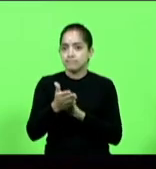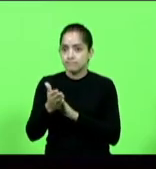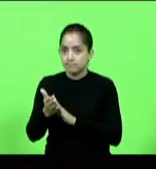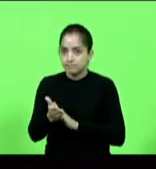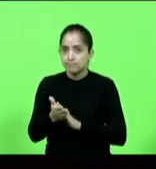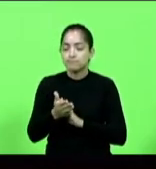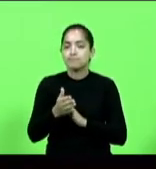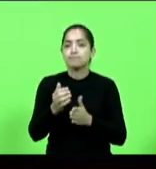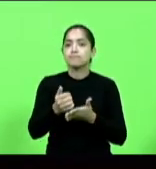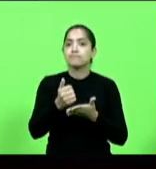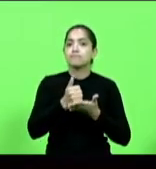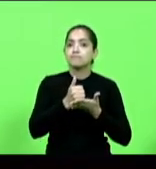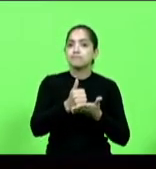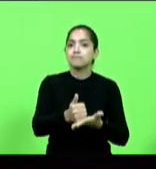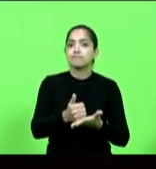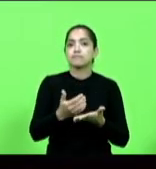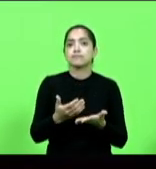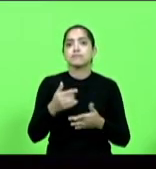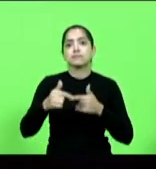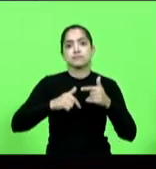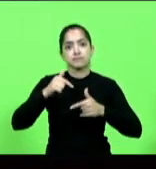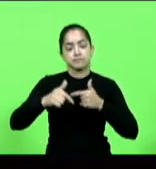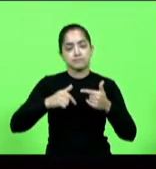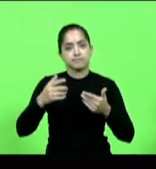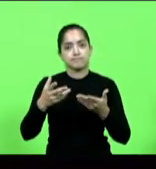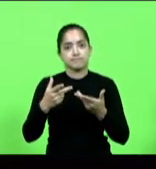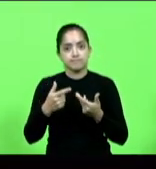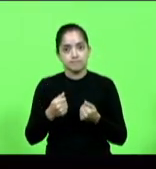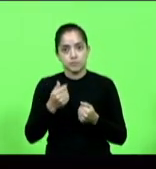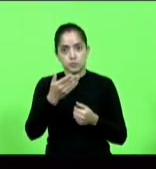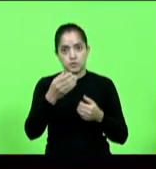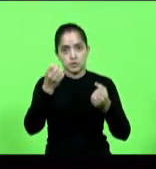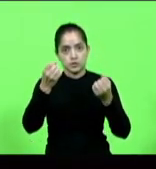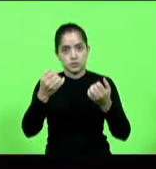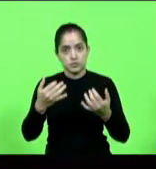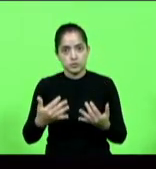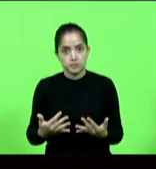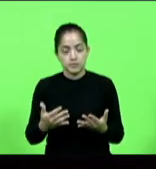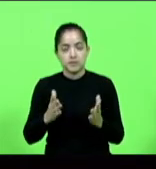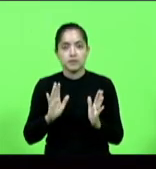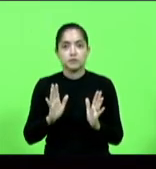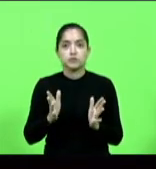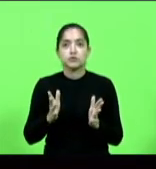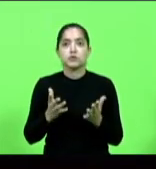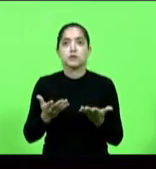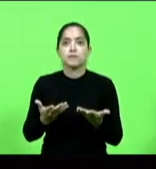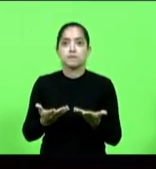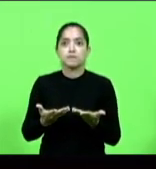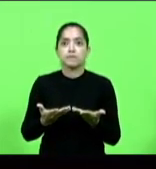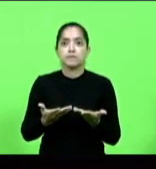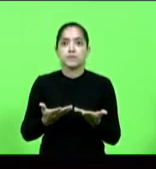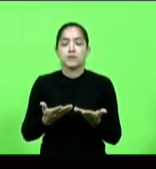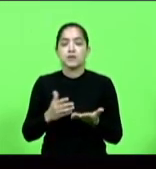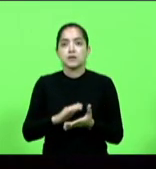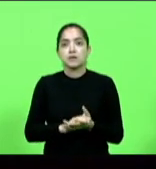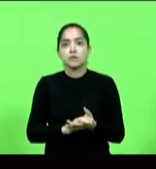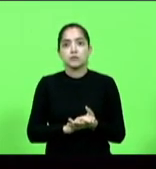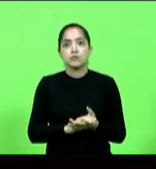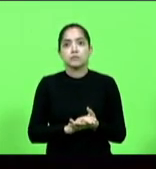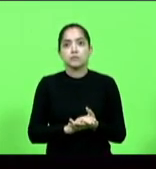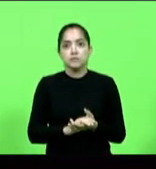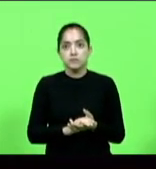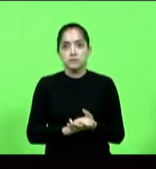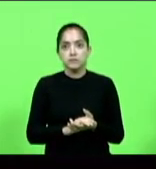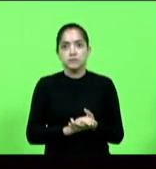sempre com a gente esse trabalho é extraordinário o presidente comentou sobre a perda do pirata